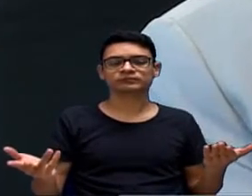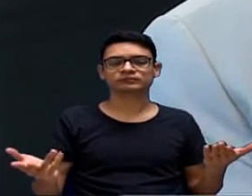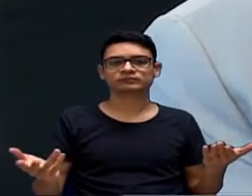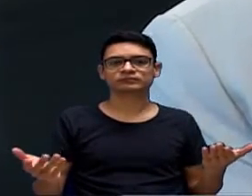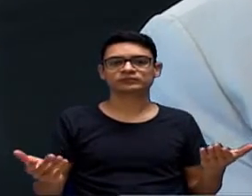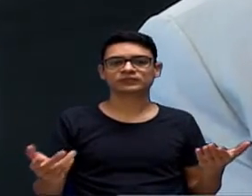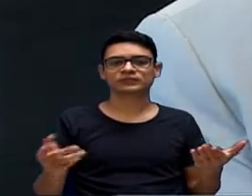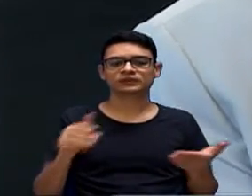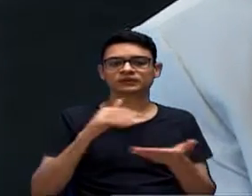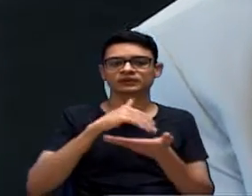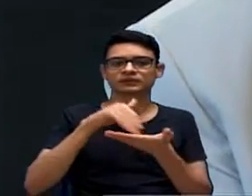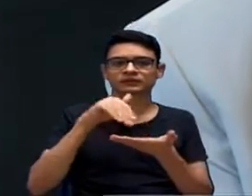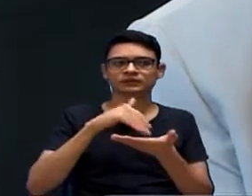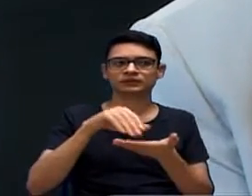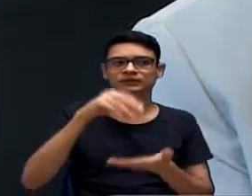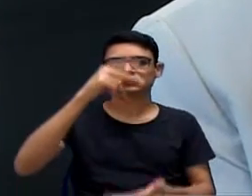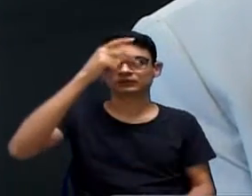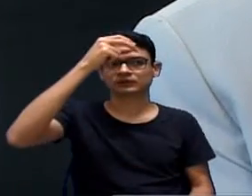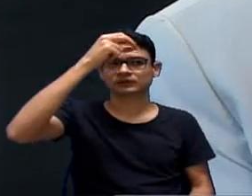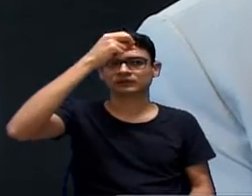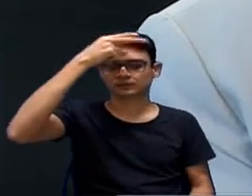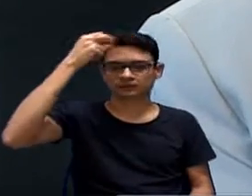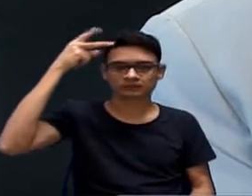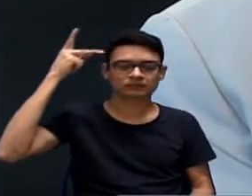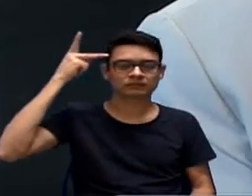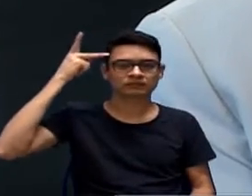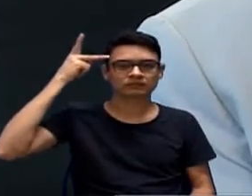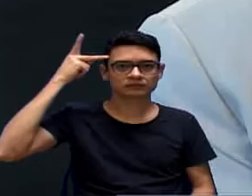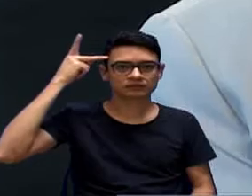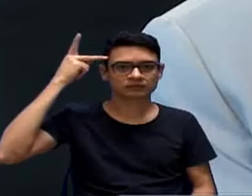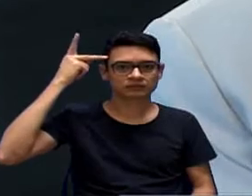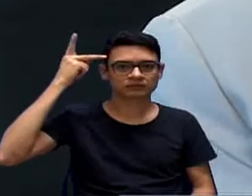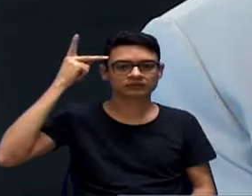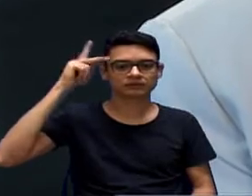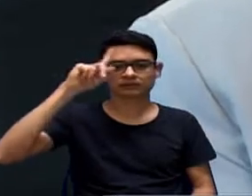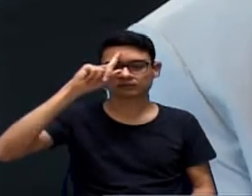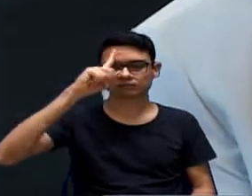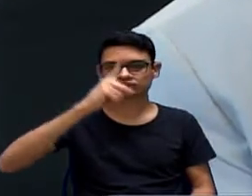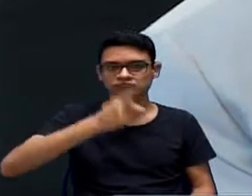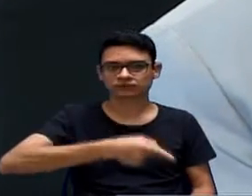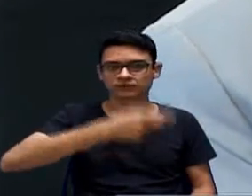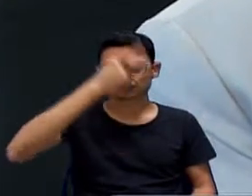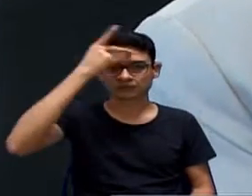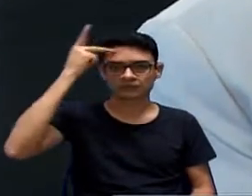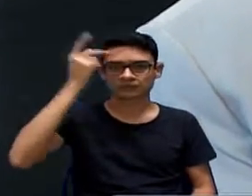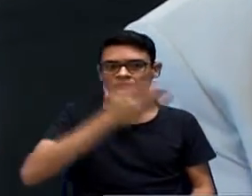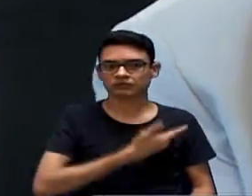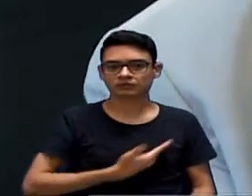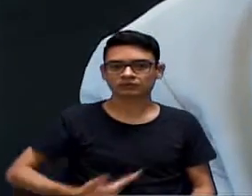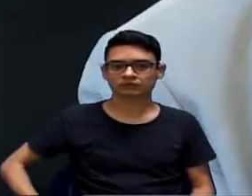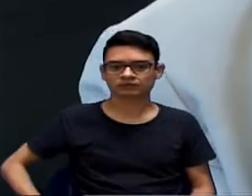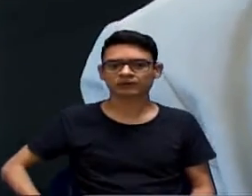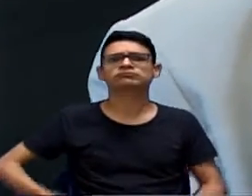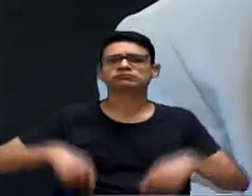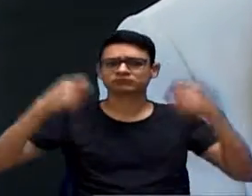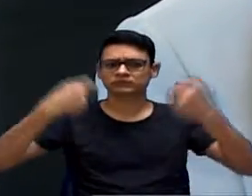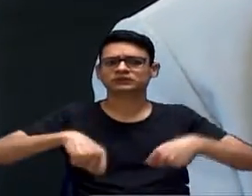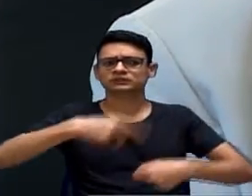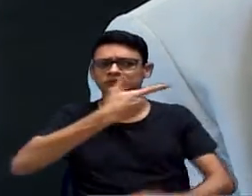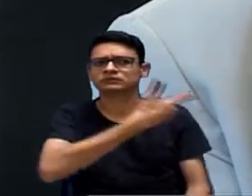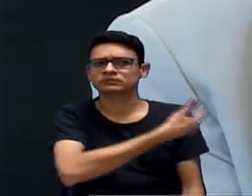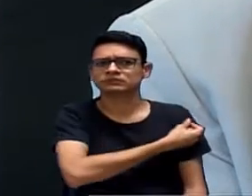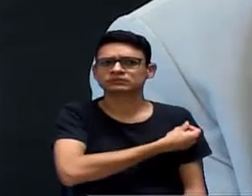a Secretaria, a Prefeitura Municipal de São Paulo estabeleceu que todo funcionário público da Prefeitura de São Paulo vai ter que tomar vacina.